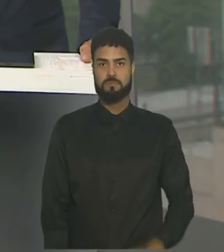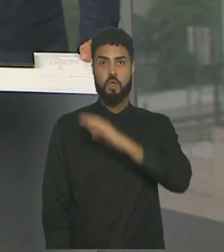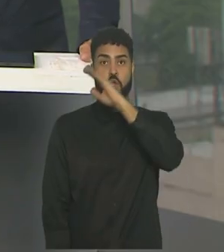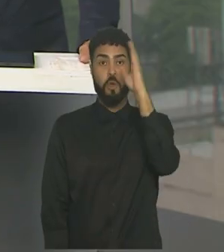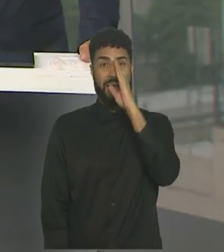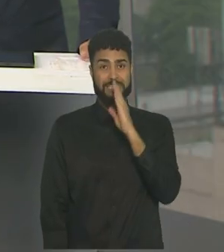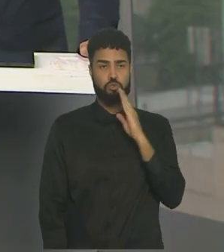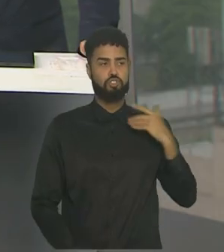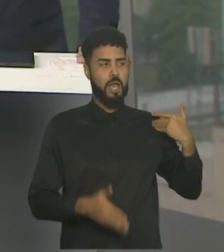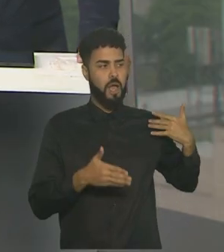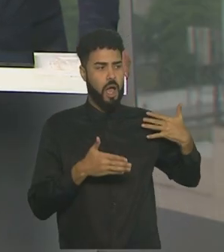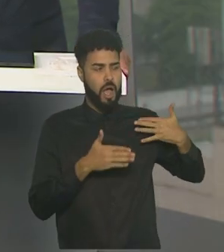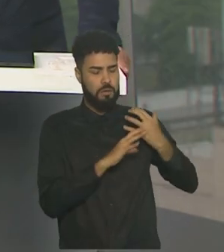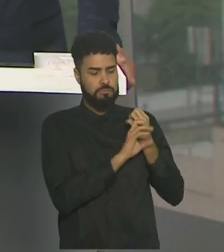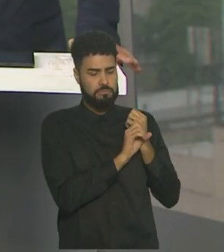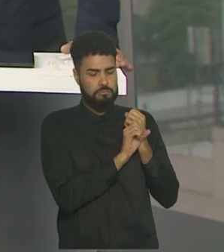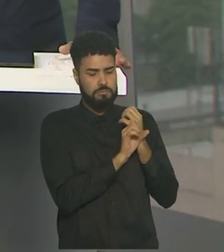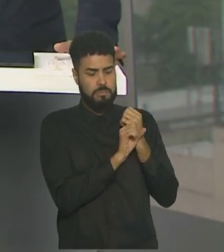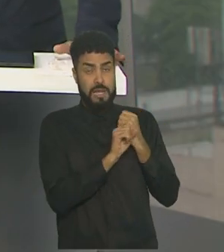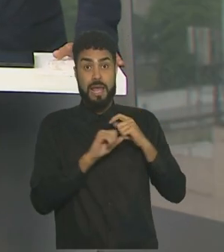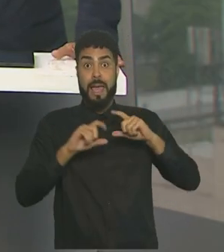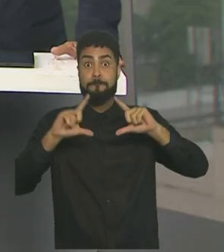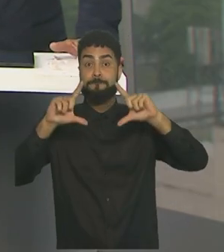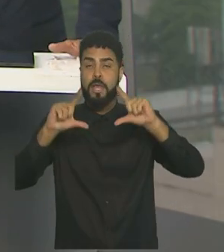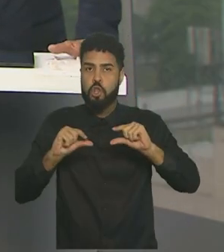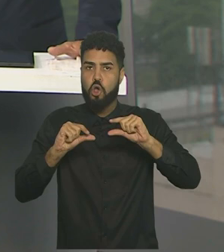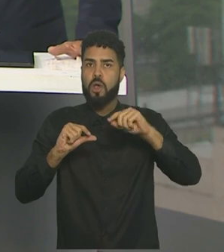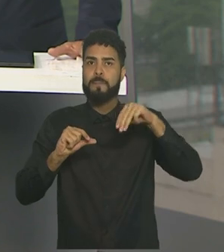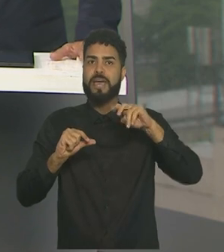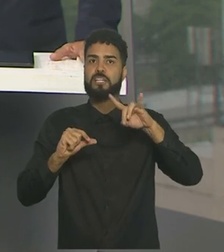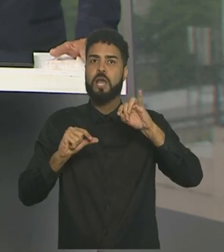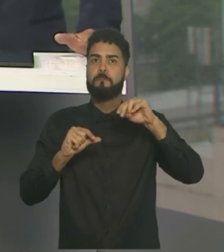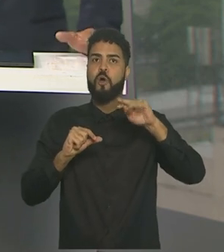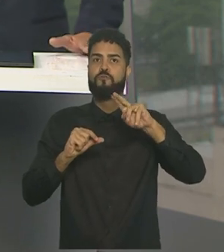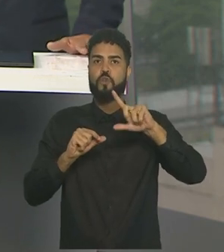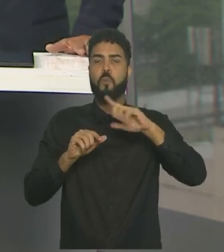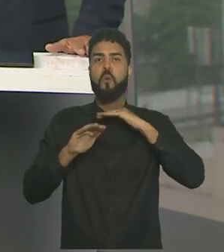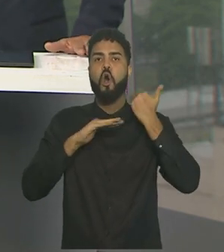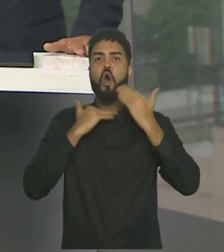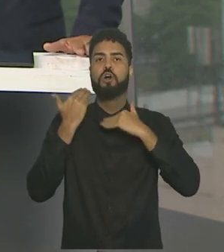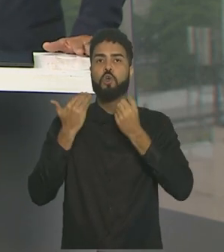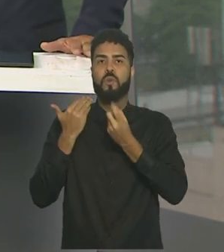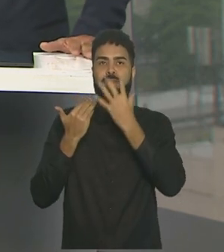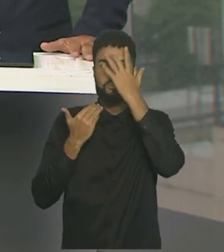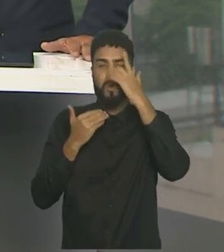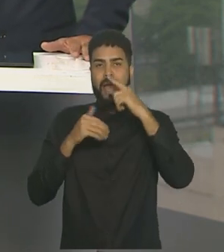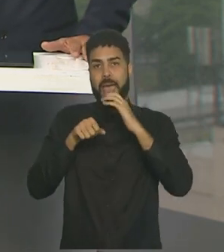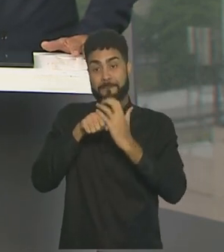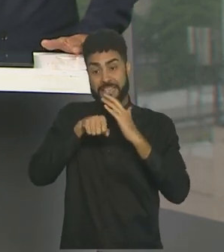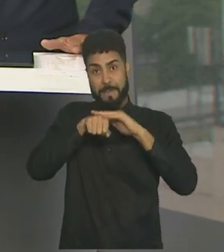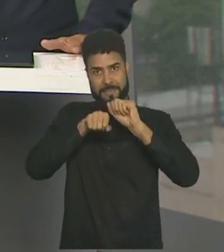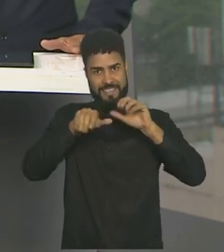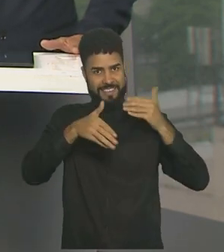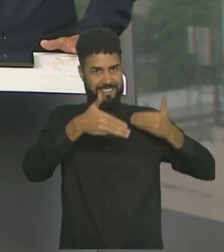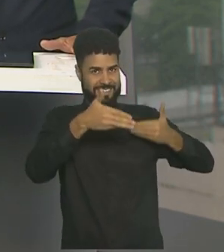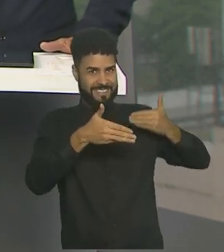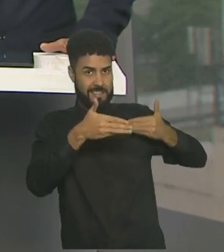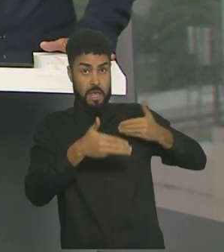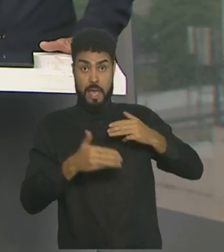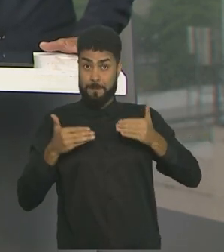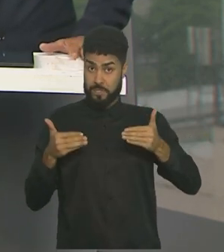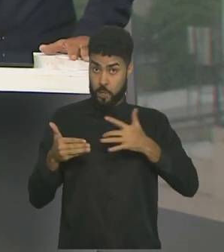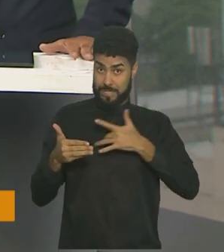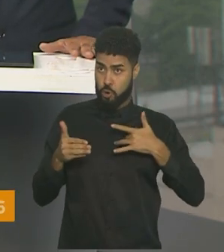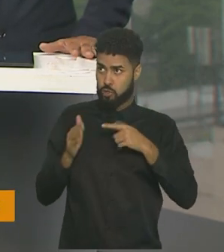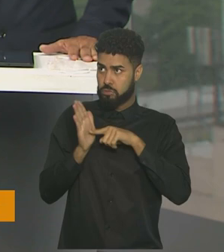O Brasil registrou a menor média móvel de mortes desde o começo da pandemia. Segundo o Ministério da Saúde, a queda foi de